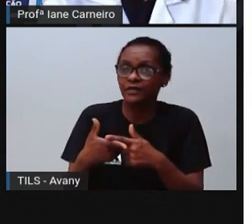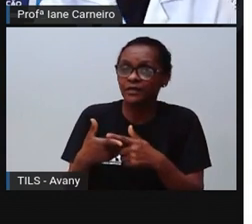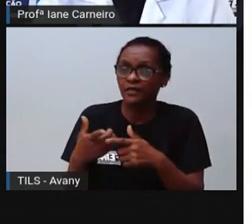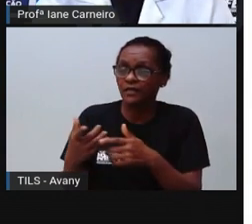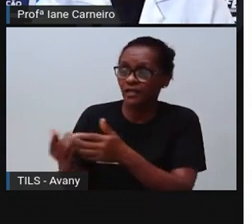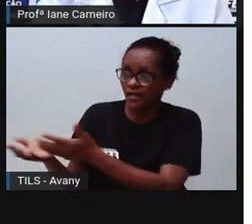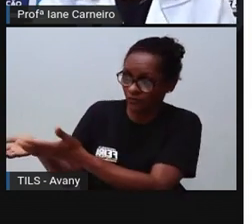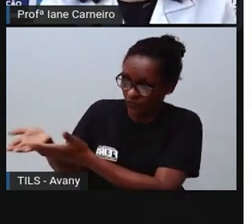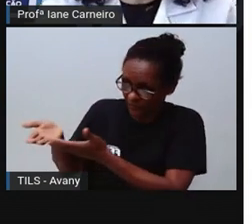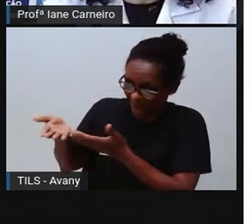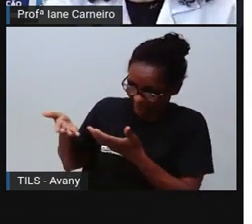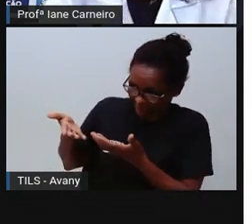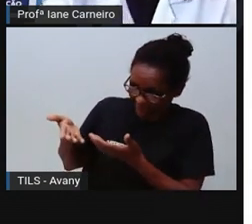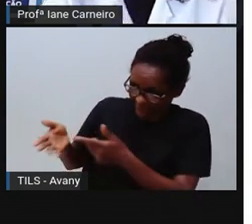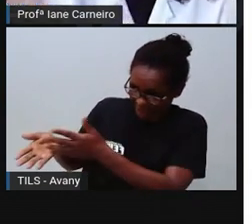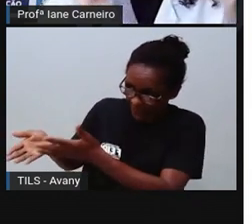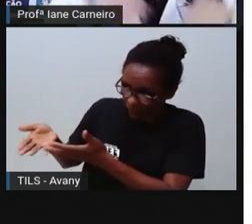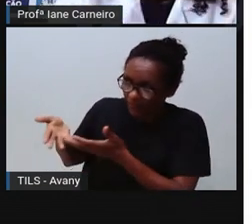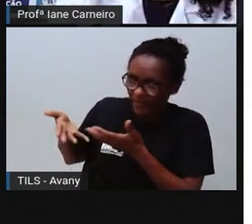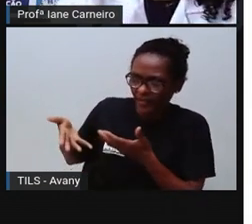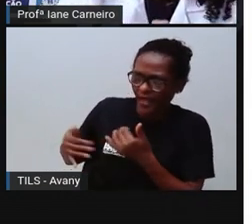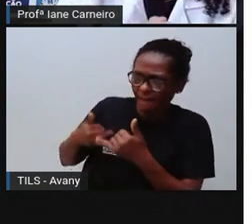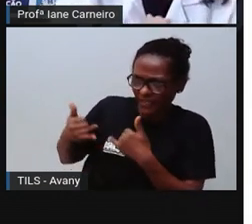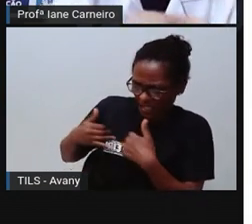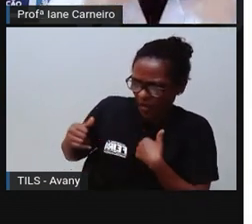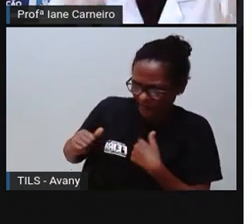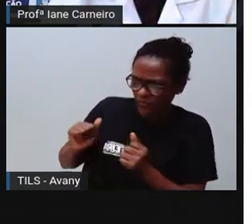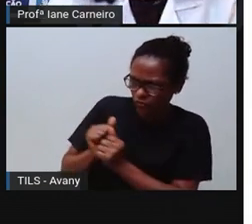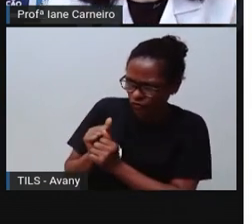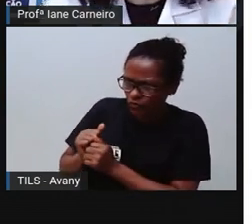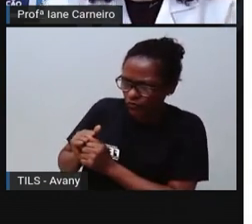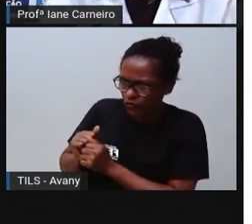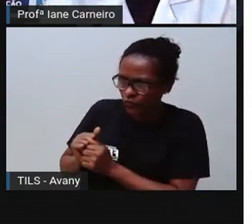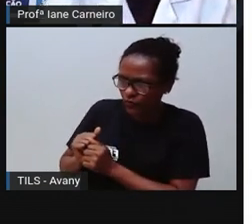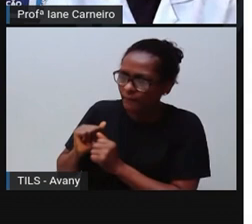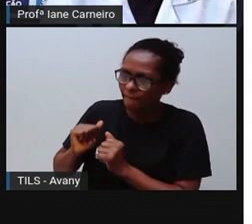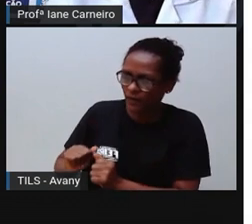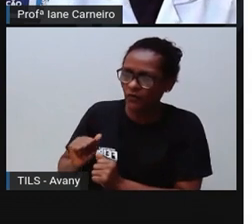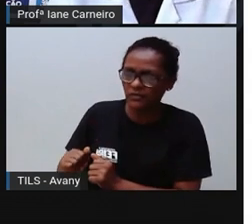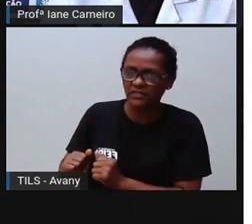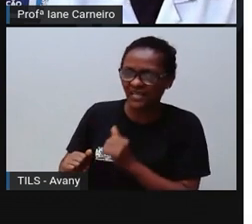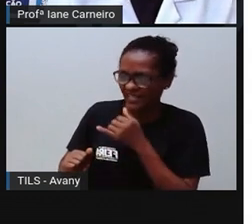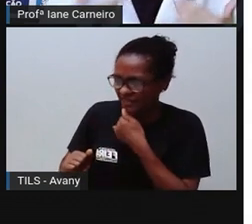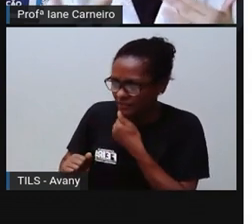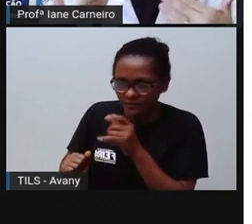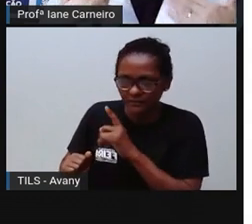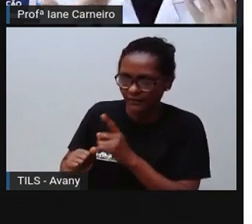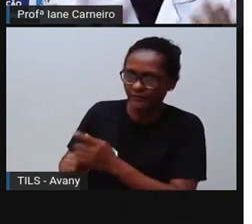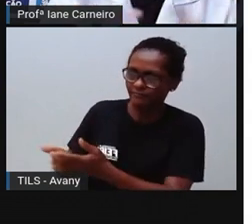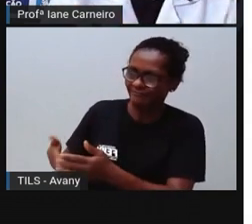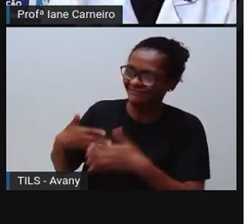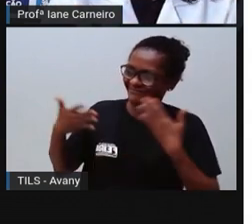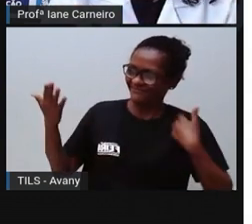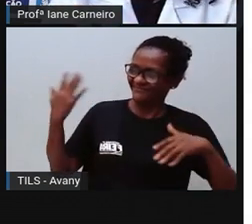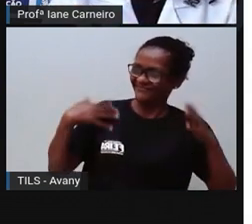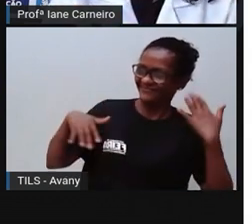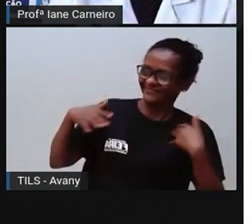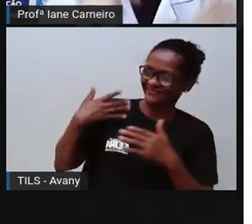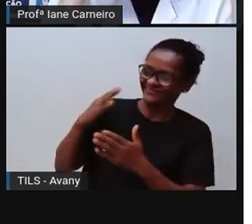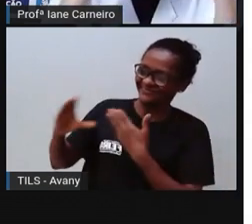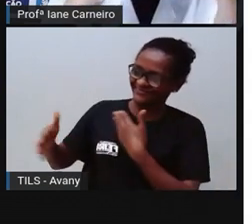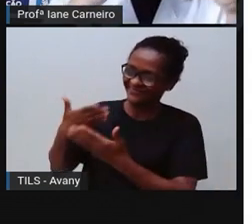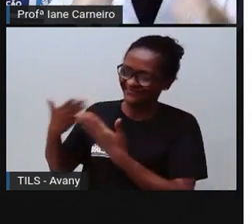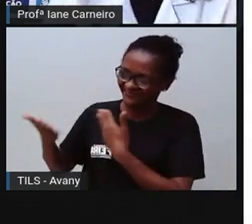convidasse o colega dele, chamasse, vamos brincar comigo? Que tal você brincar comigo, né? Será que conversar resolve?